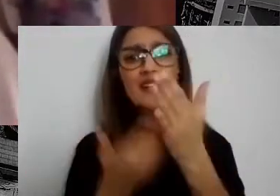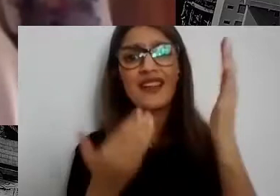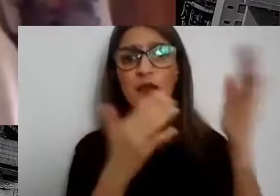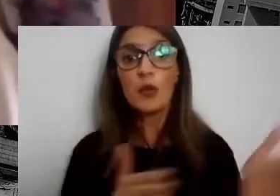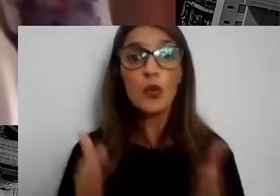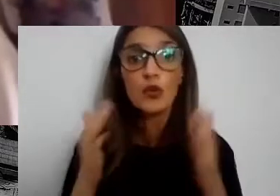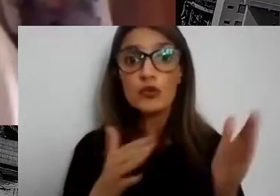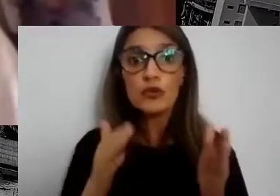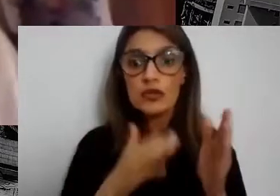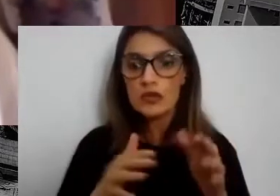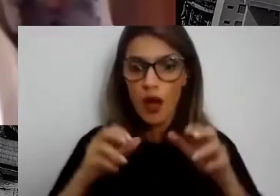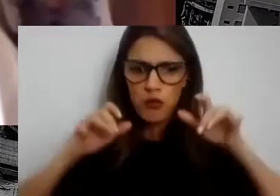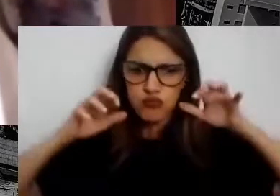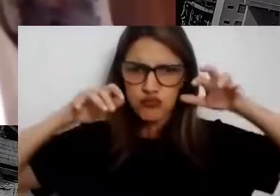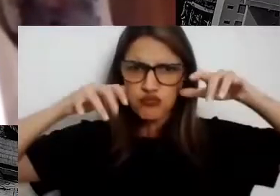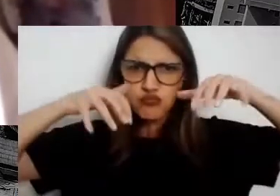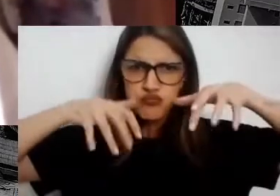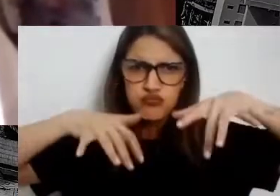conservação de água.